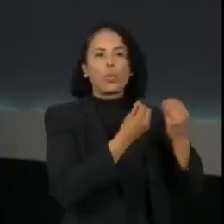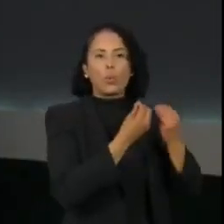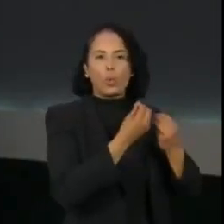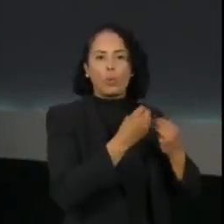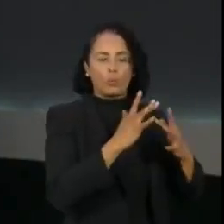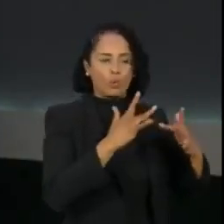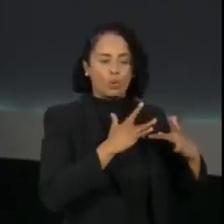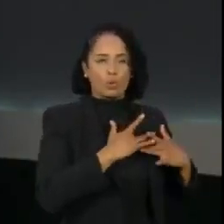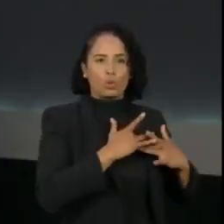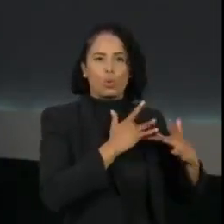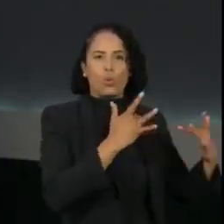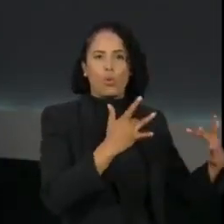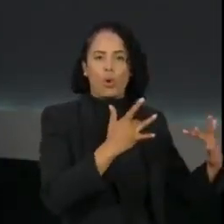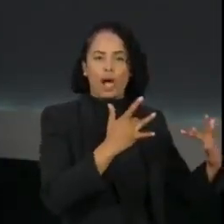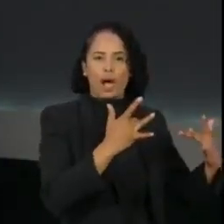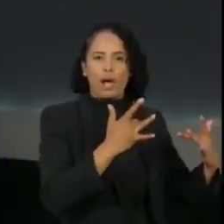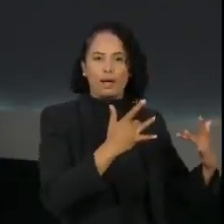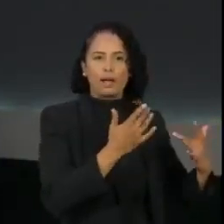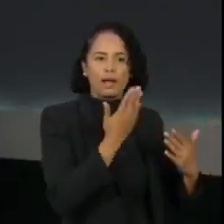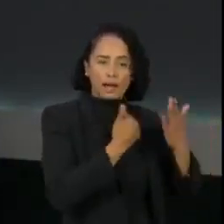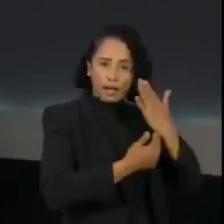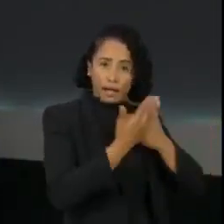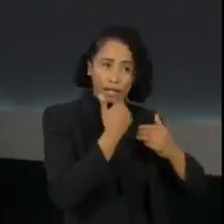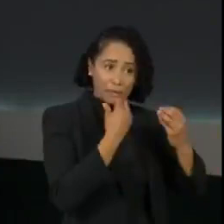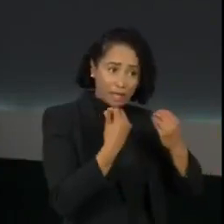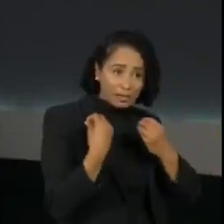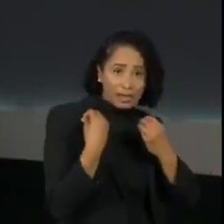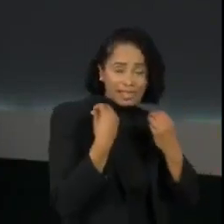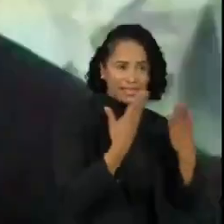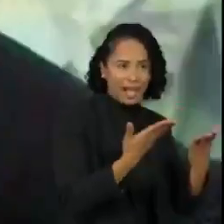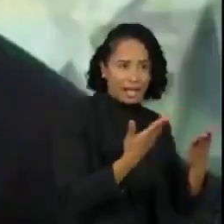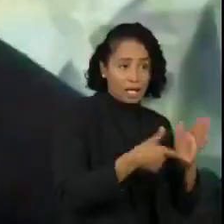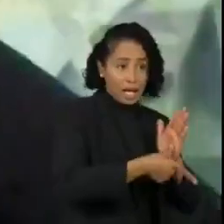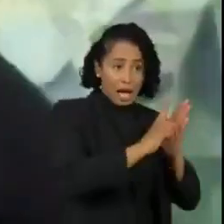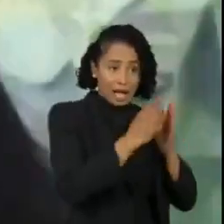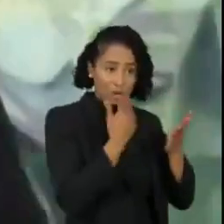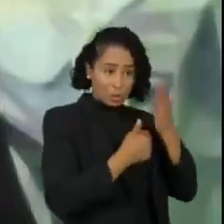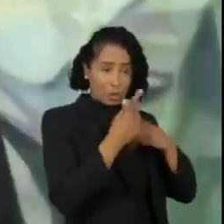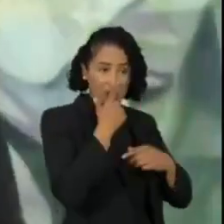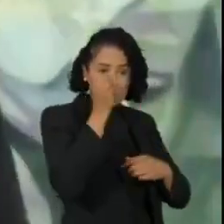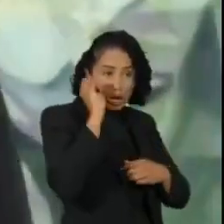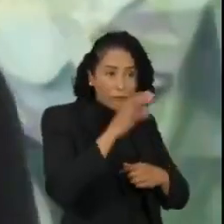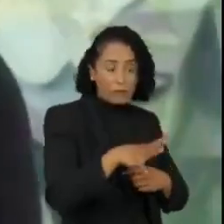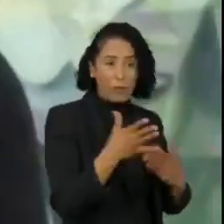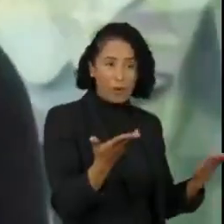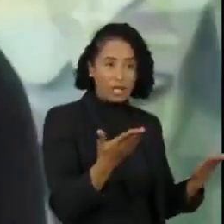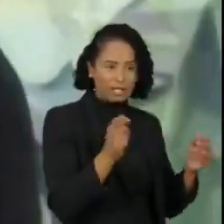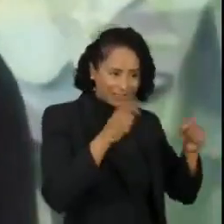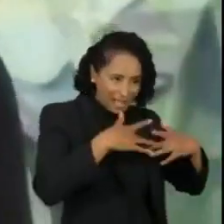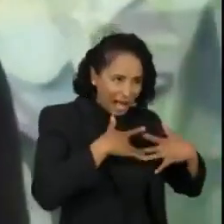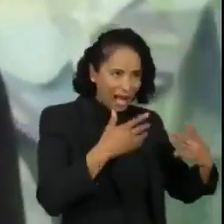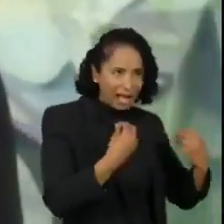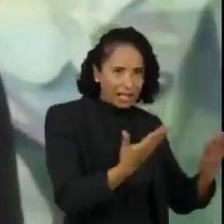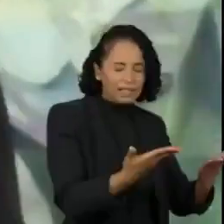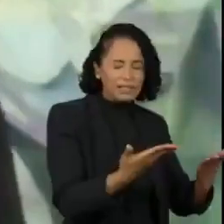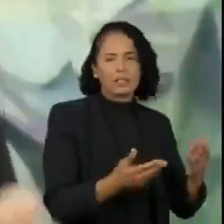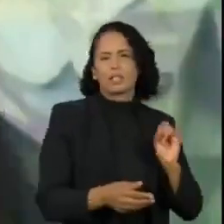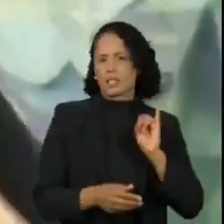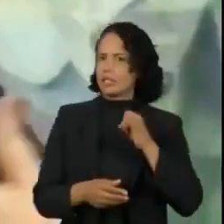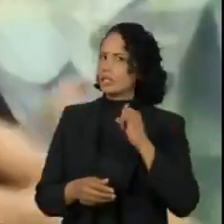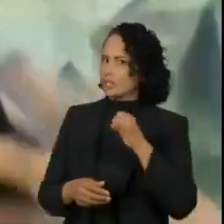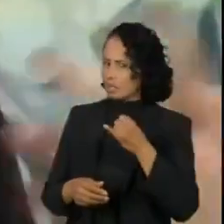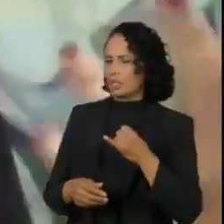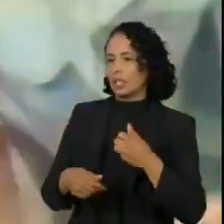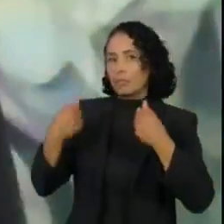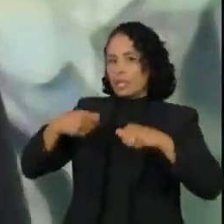oferta desse alimento que iria para o lixo. E a gente também faz muita advocacia, mudança de consciência.